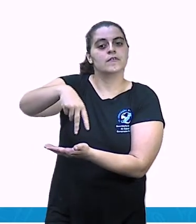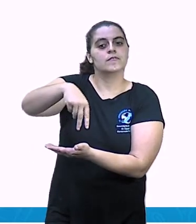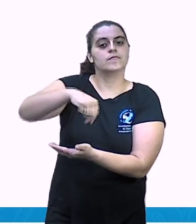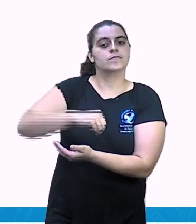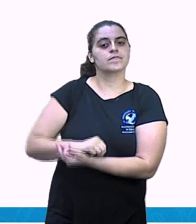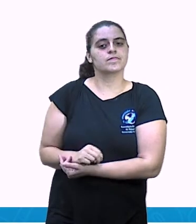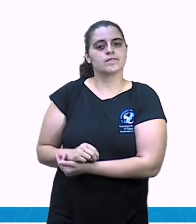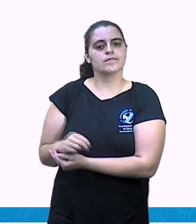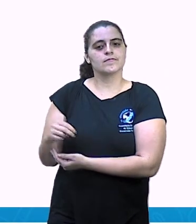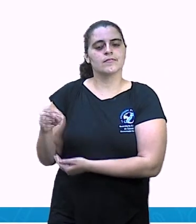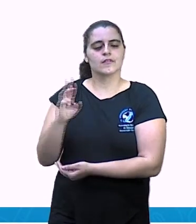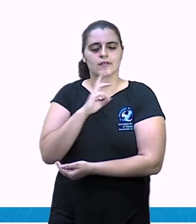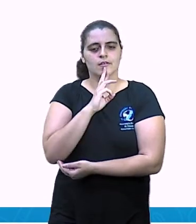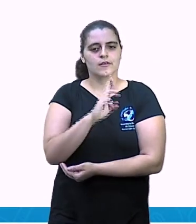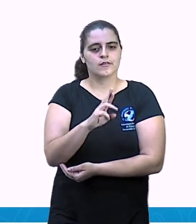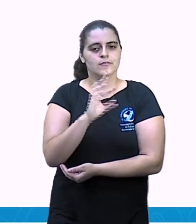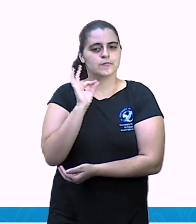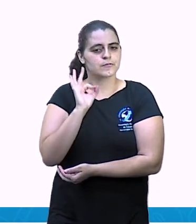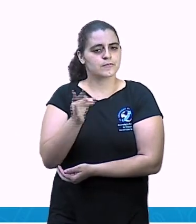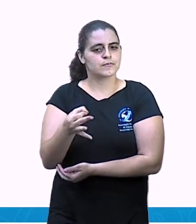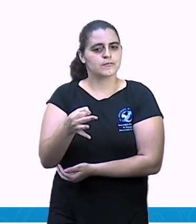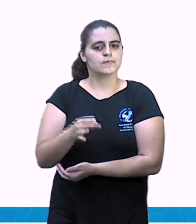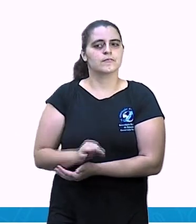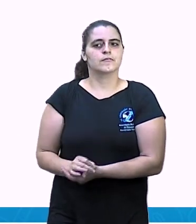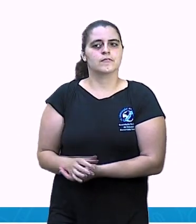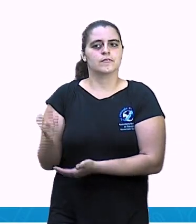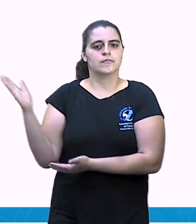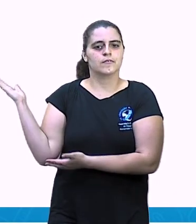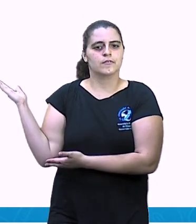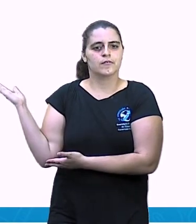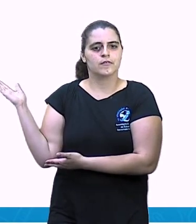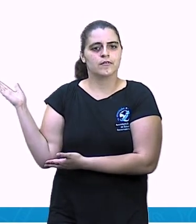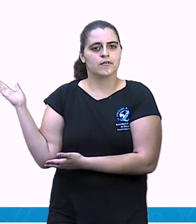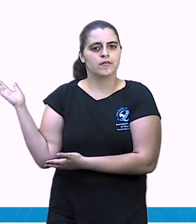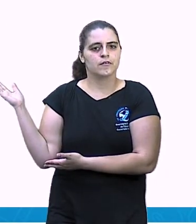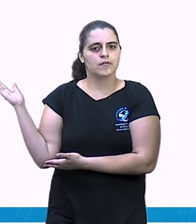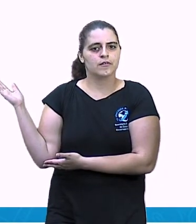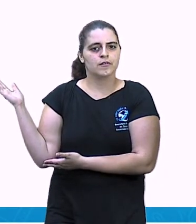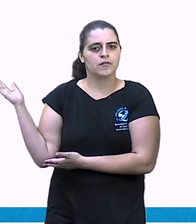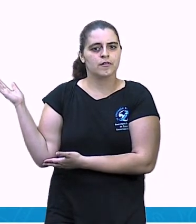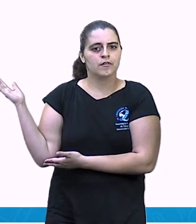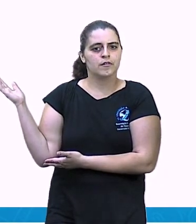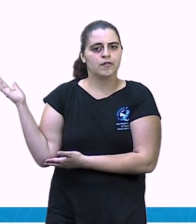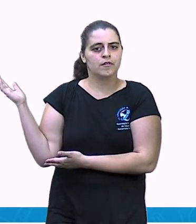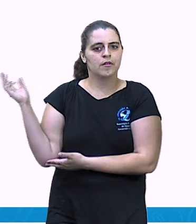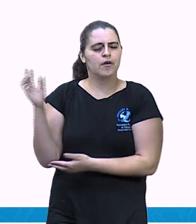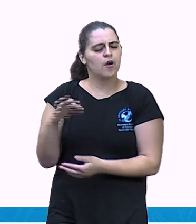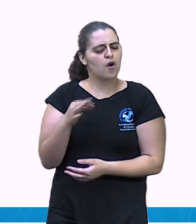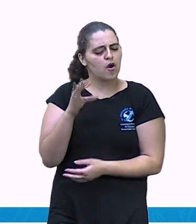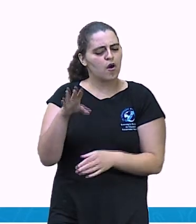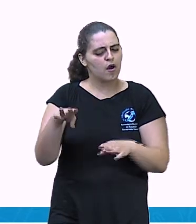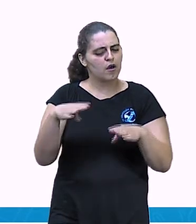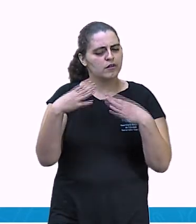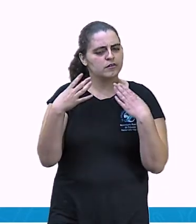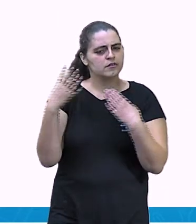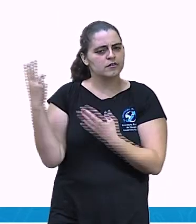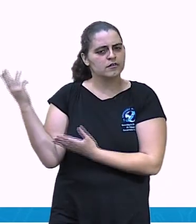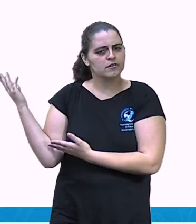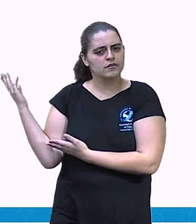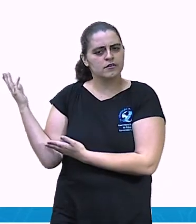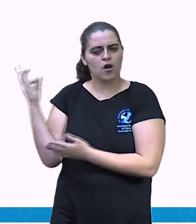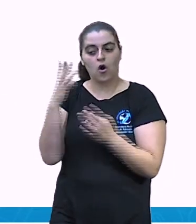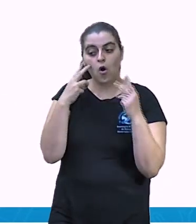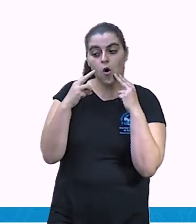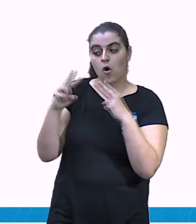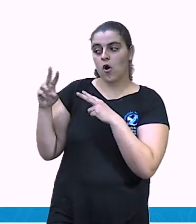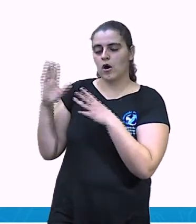Caminhava é a resposta correta. E a nossa última atividade? Preste atenção também na